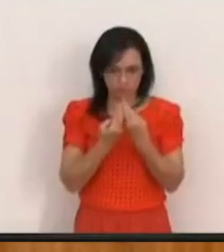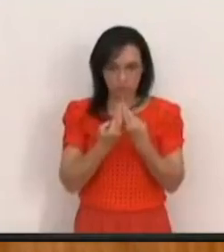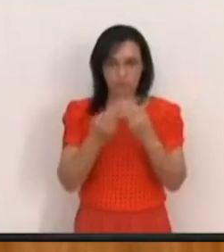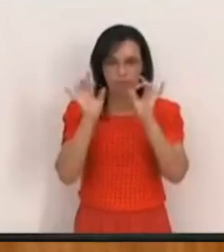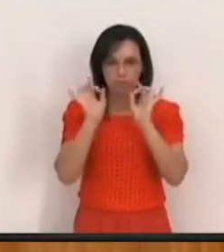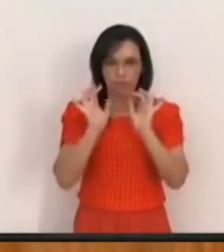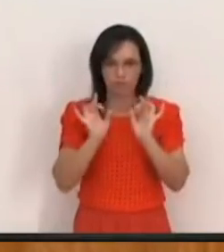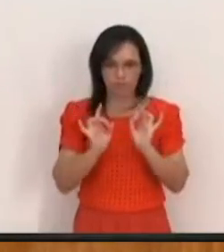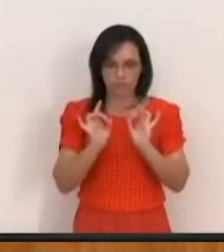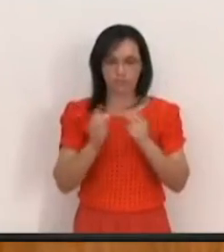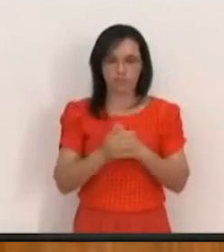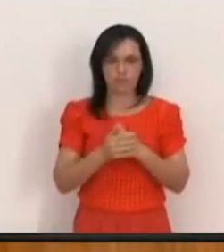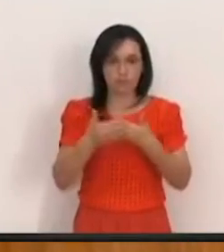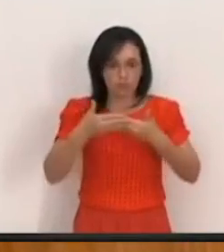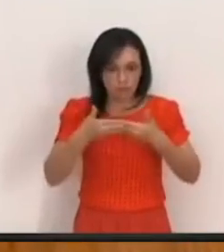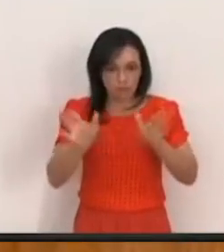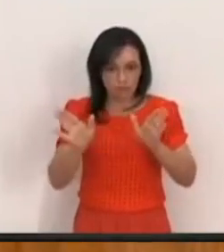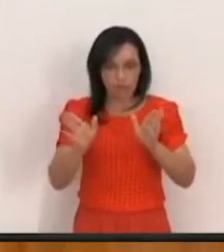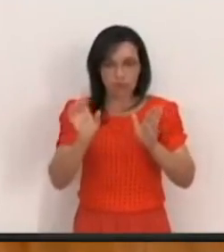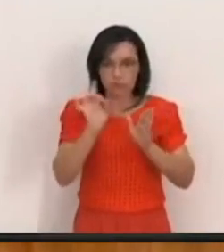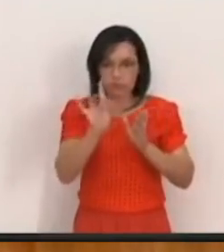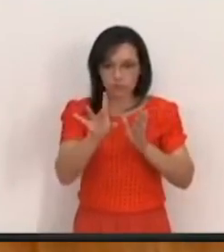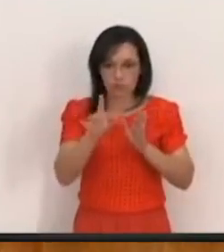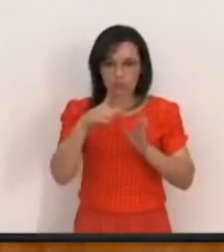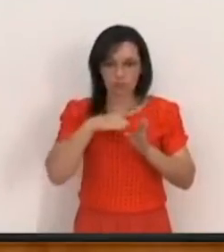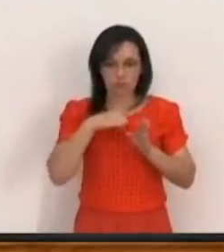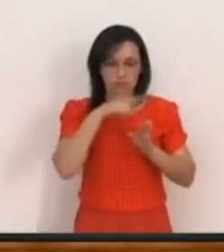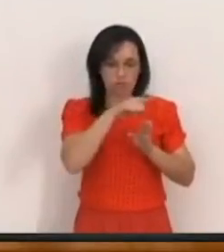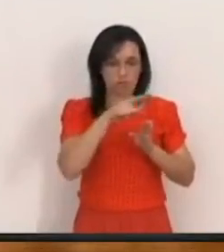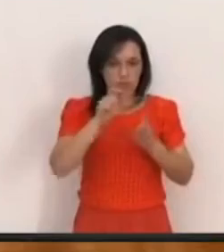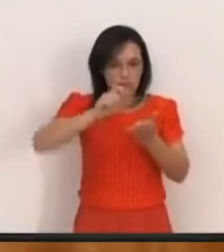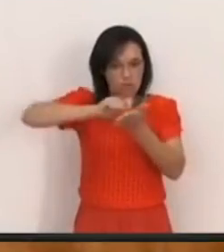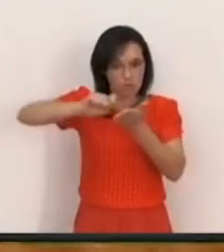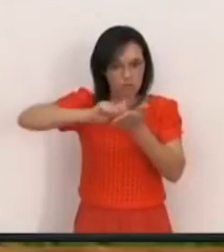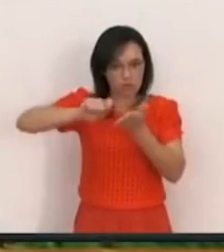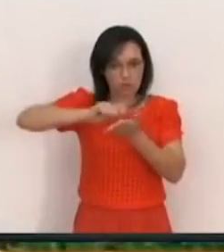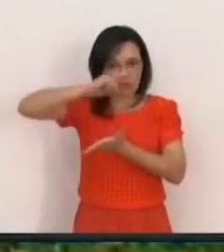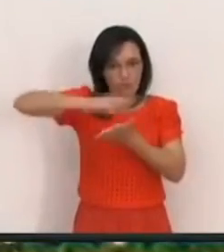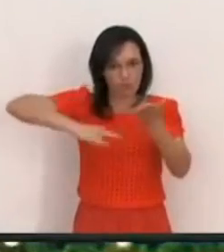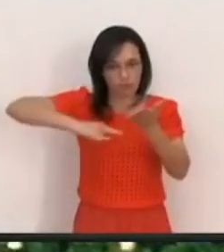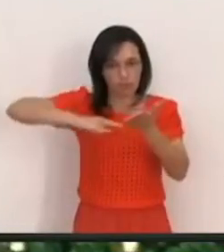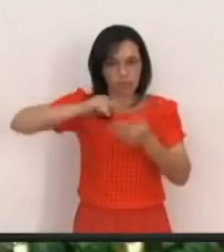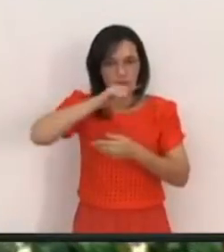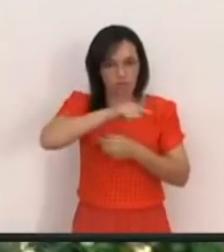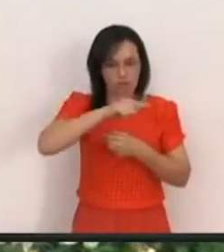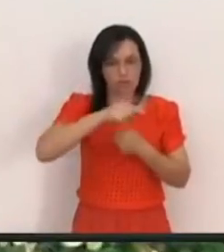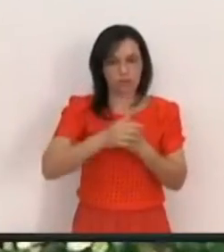A assembleia Foi aberta Apenas para que haja O reconhecimento Em ata Para termos jurídicos